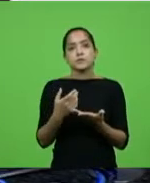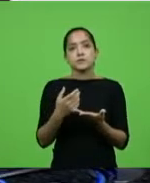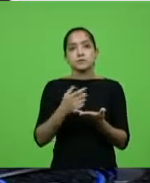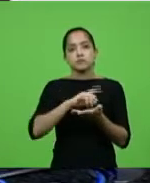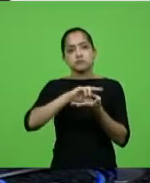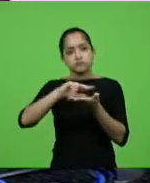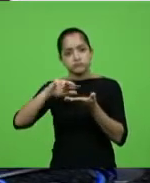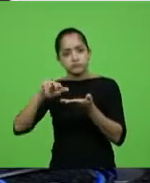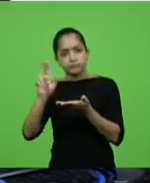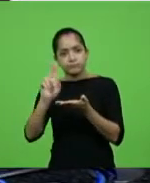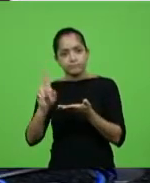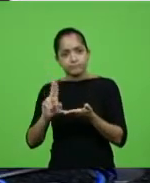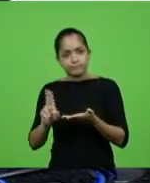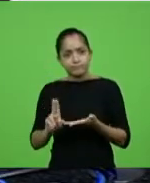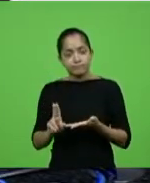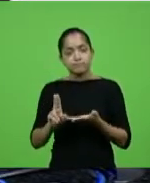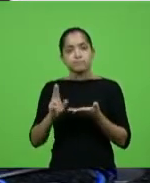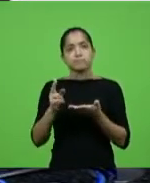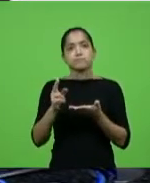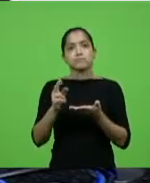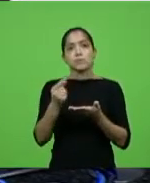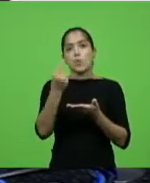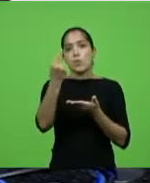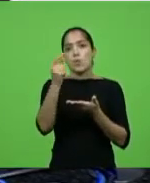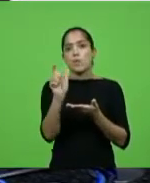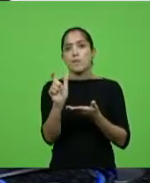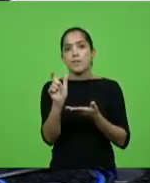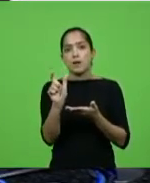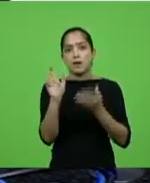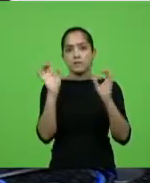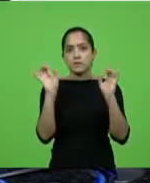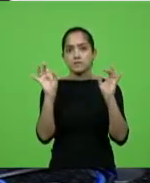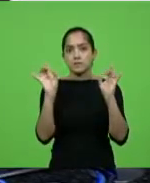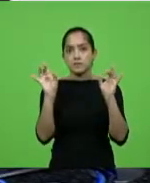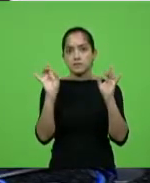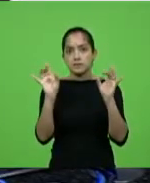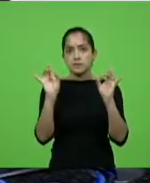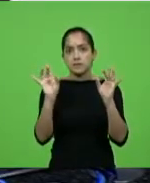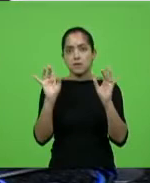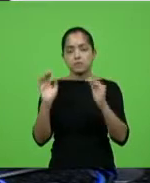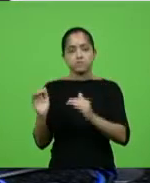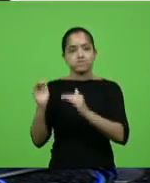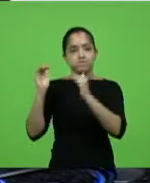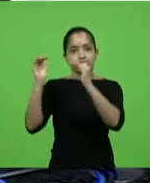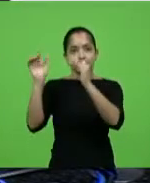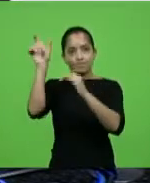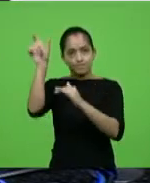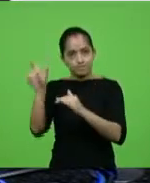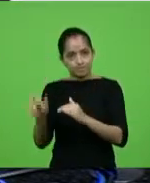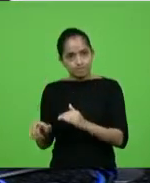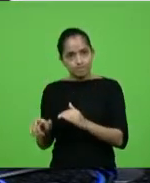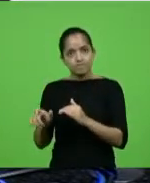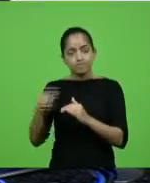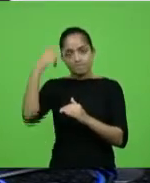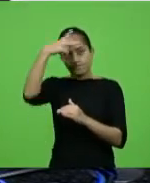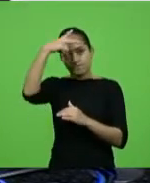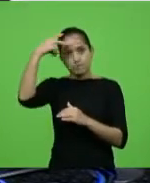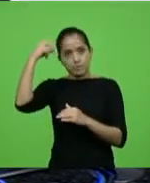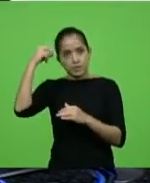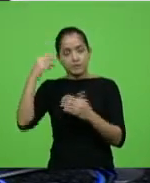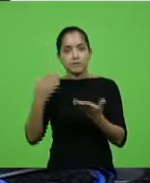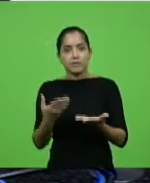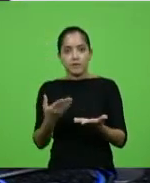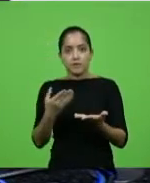palavra em especial ao grande prefeito que nós temos na cidade de